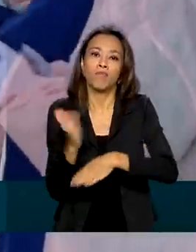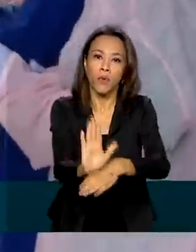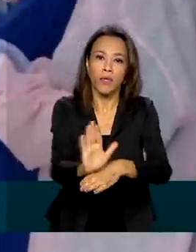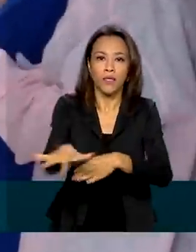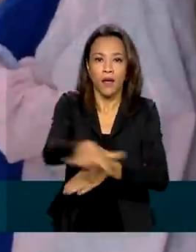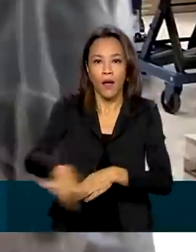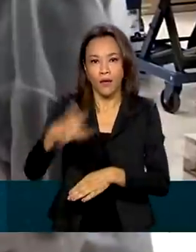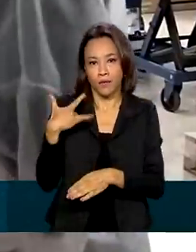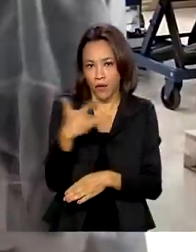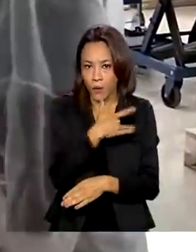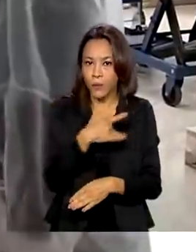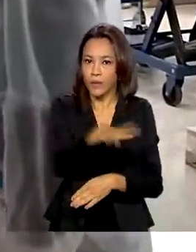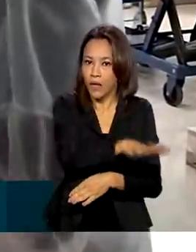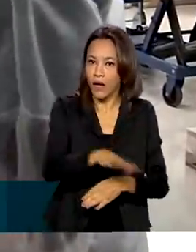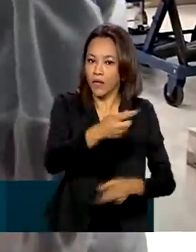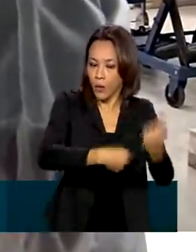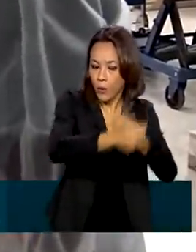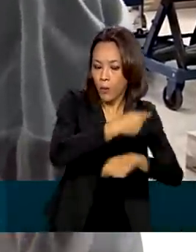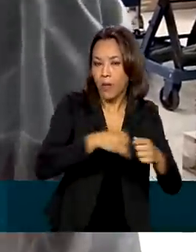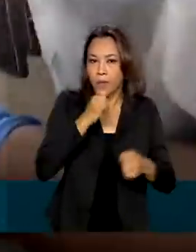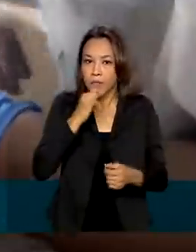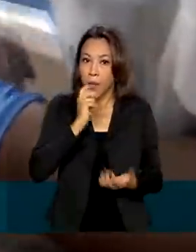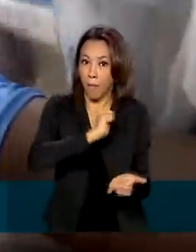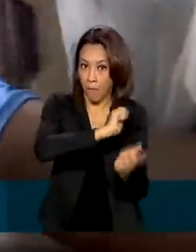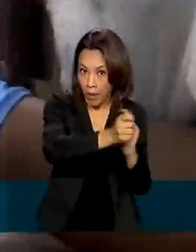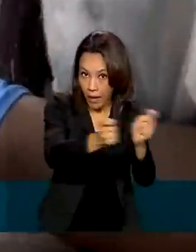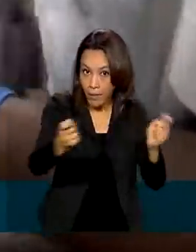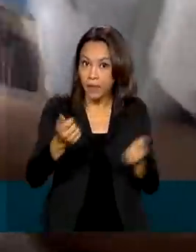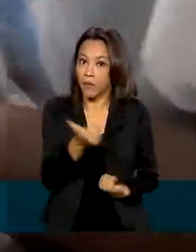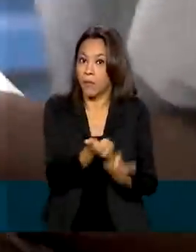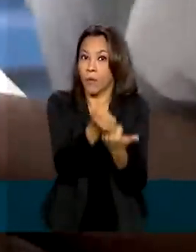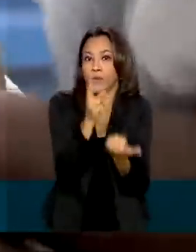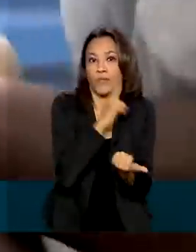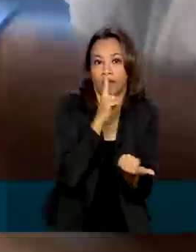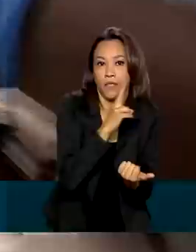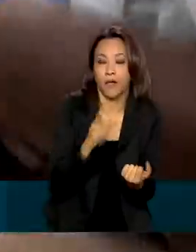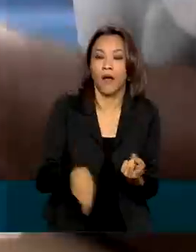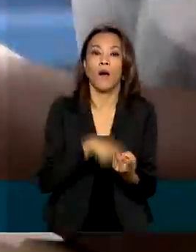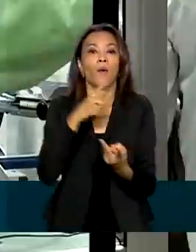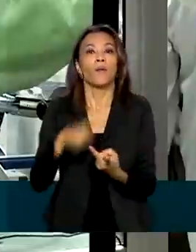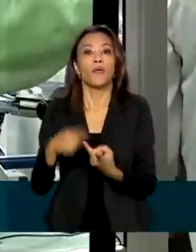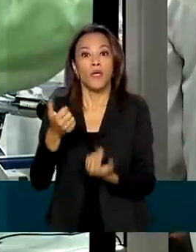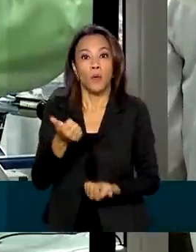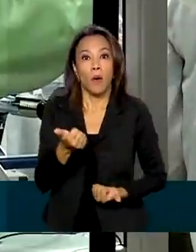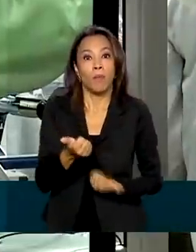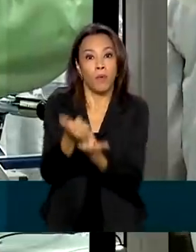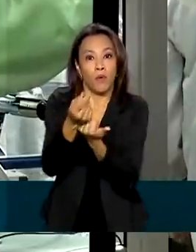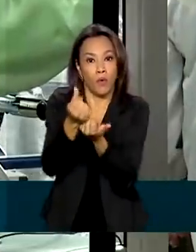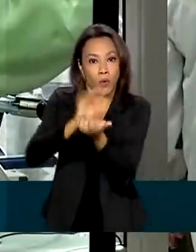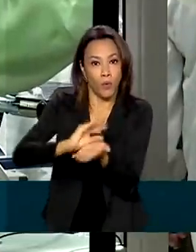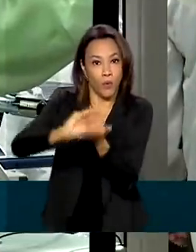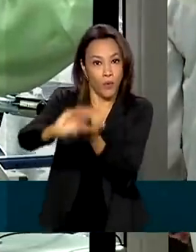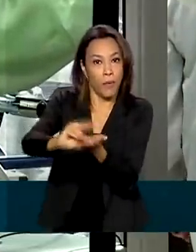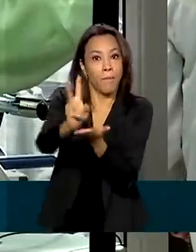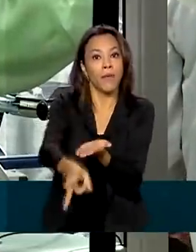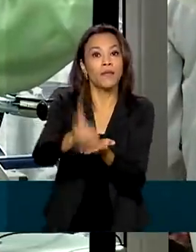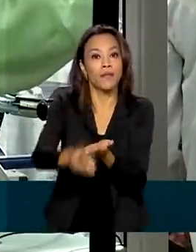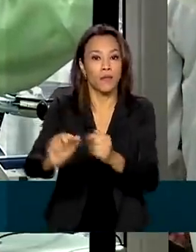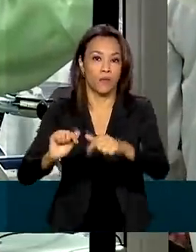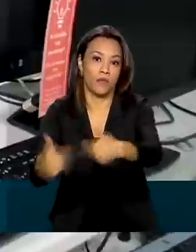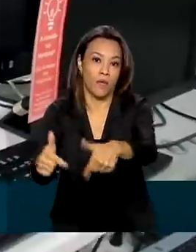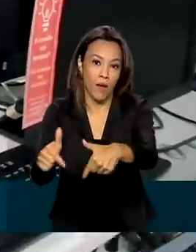e da economia, como o pagamento do auxílio emergencial e o subsídio do governo para a manutenção de empregos,